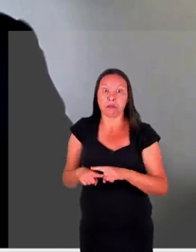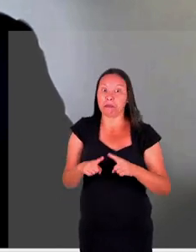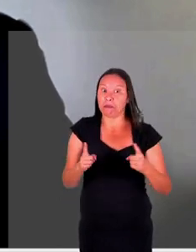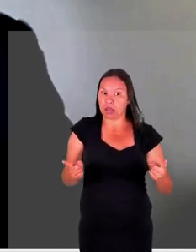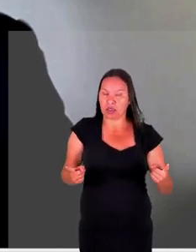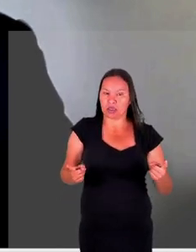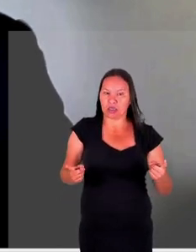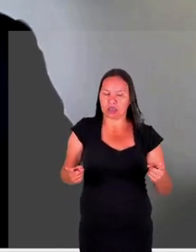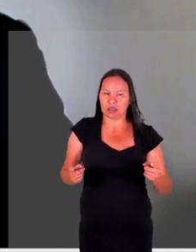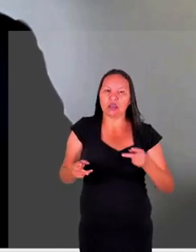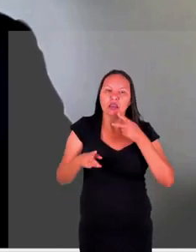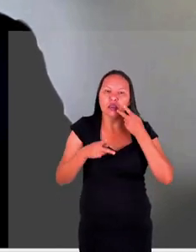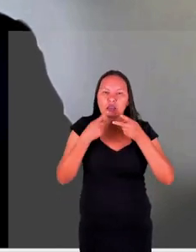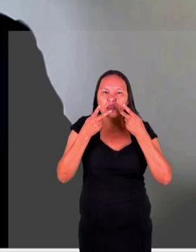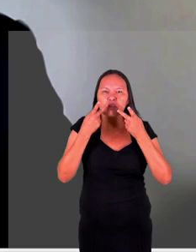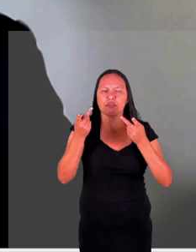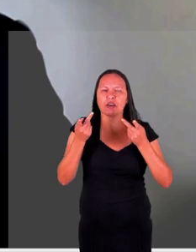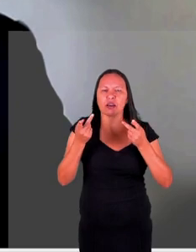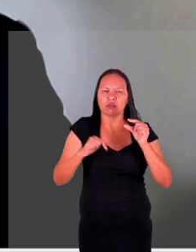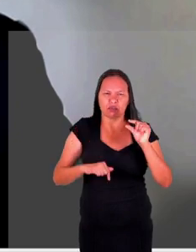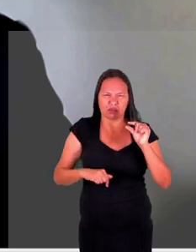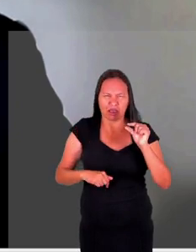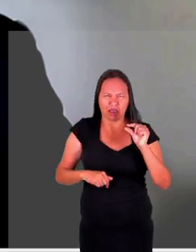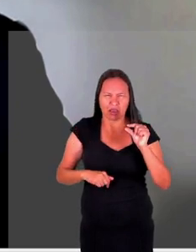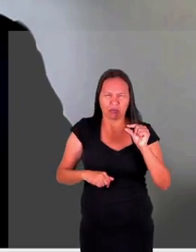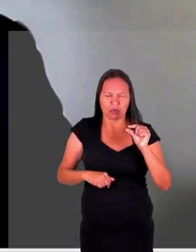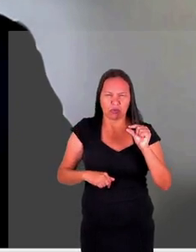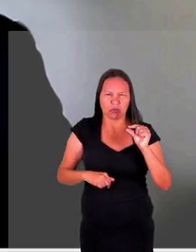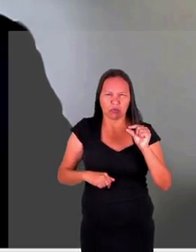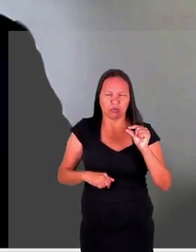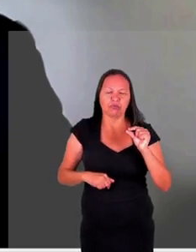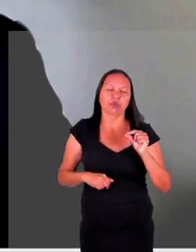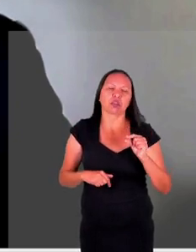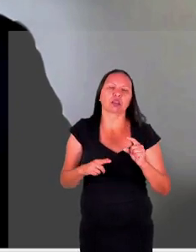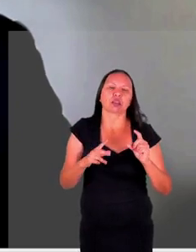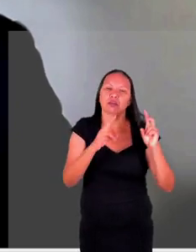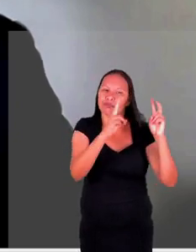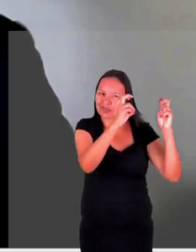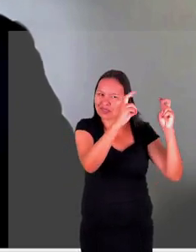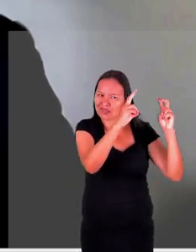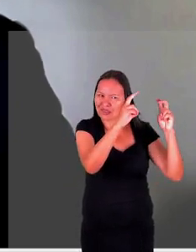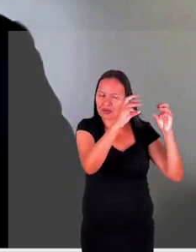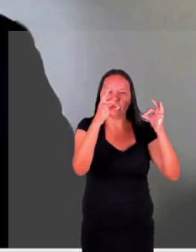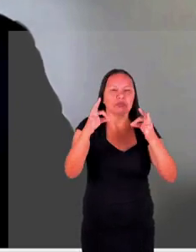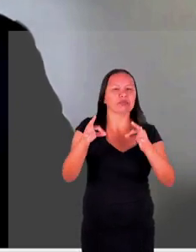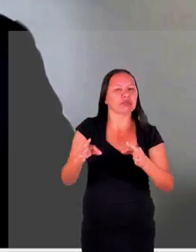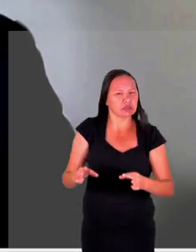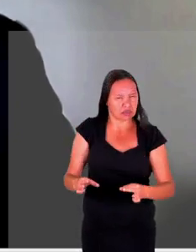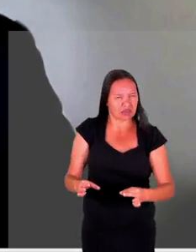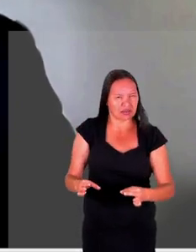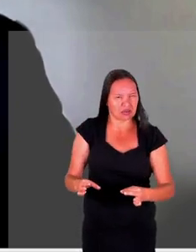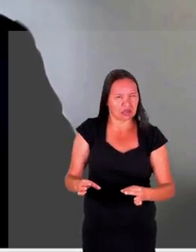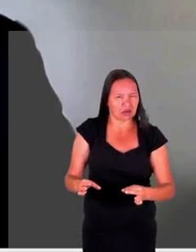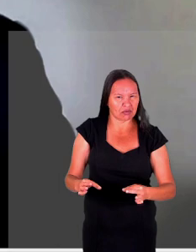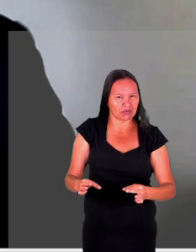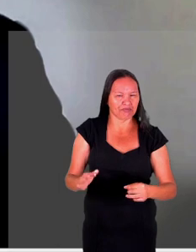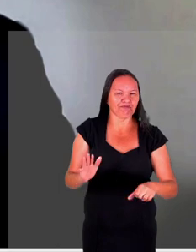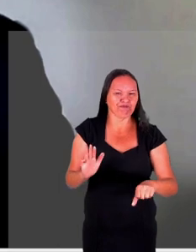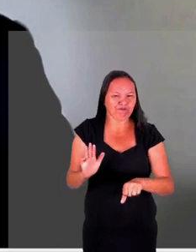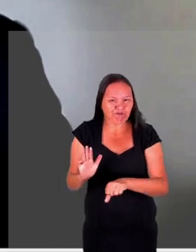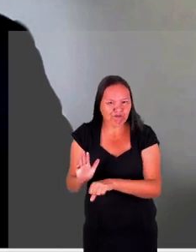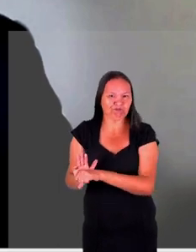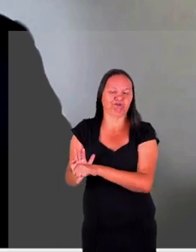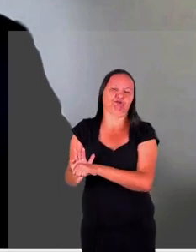faço um adendozinho breve aqui em relação ao que seja essa situação jurídica ensejadora dessa atuação